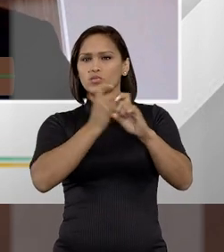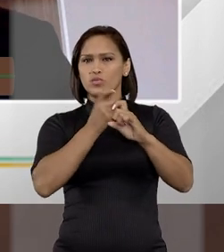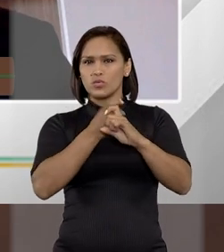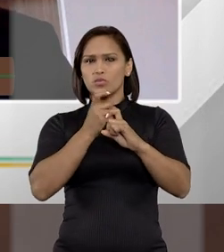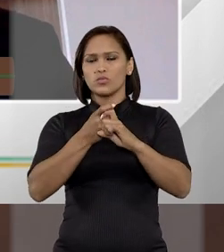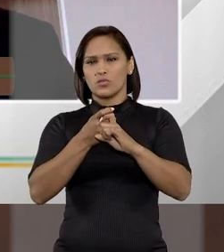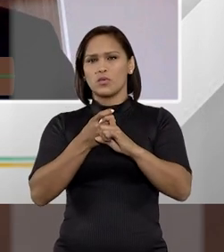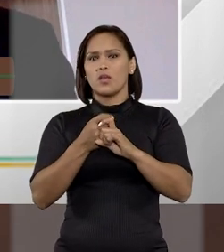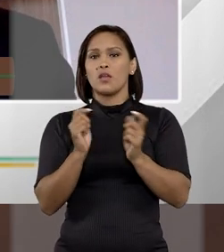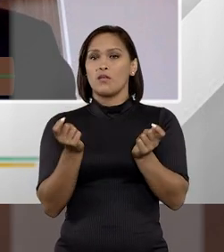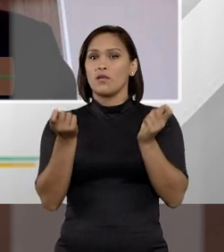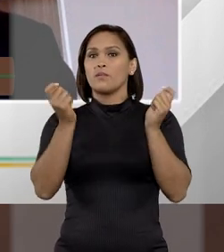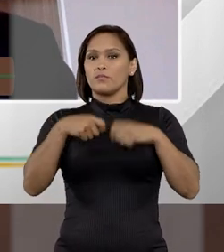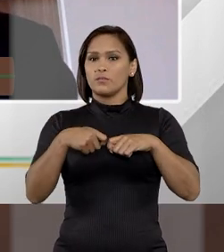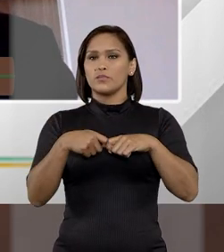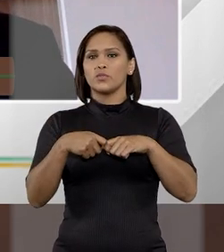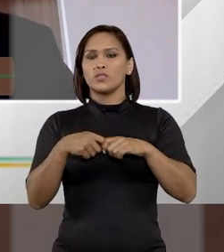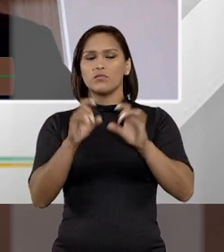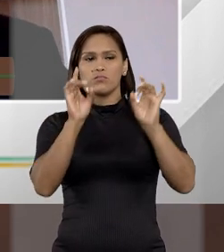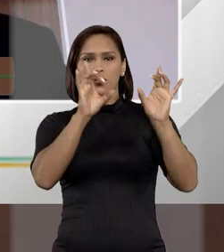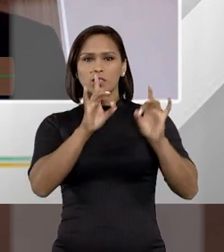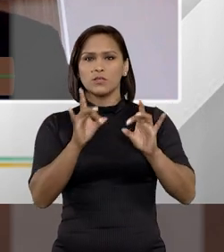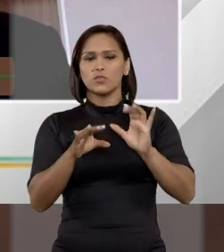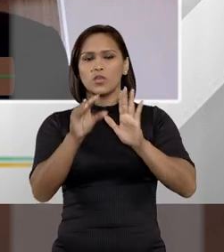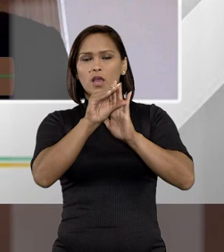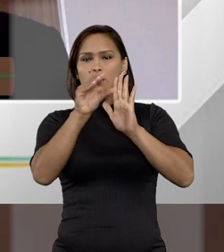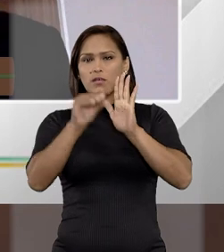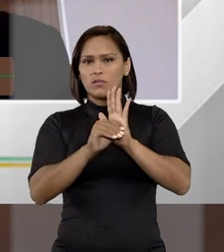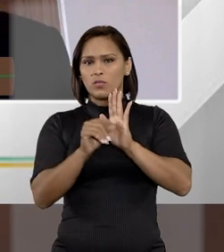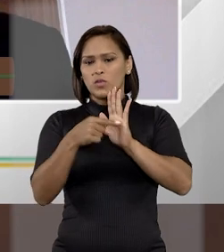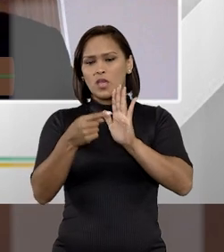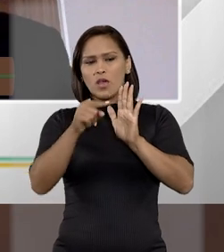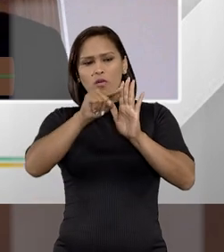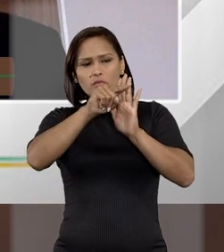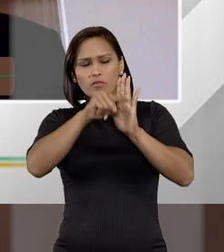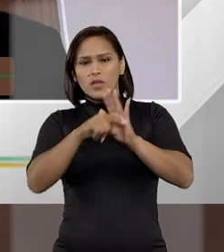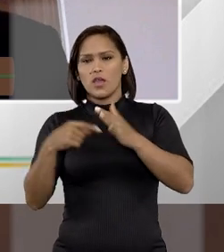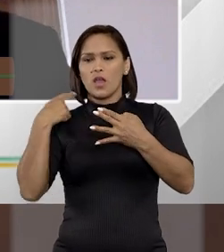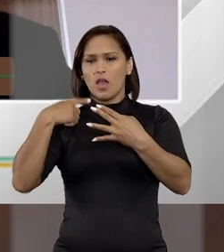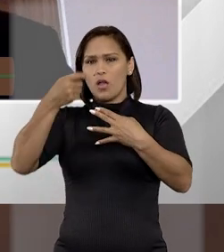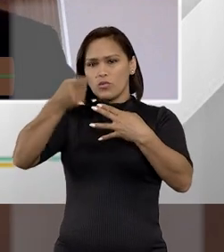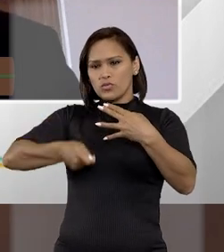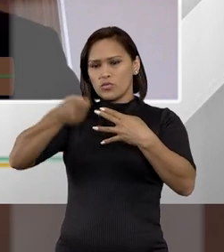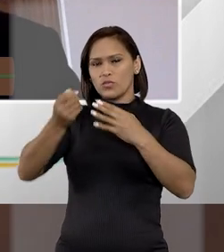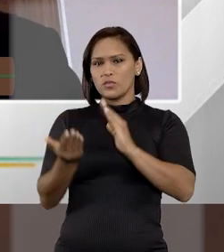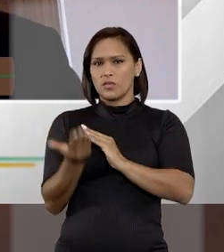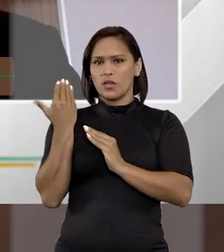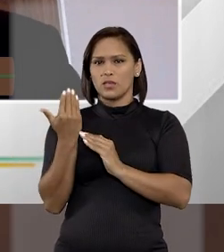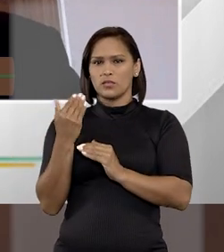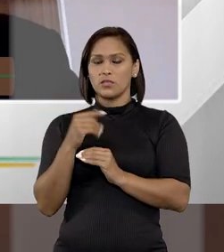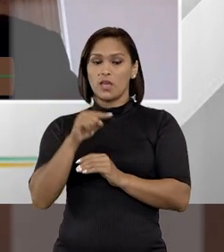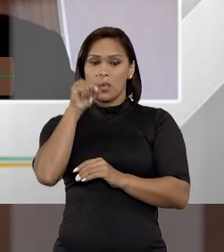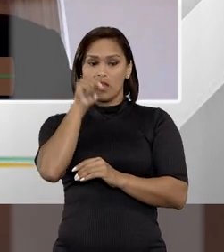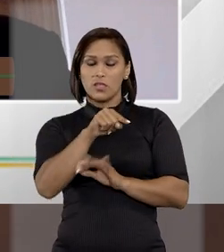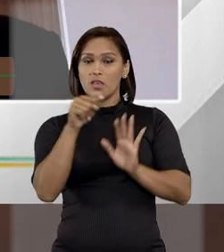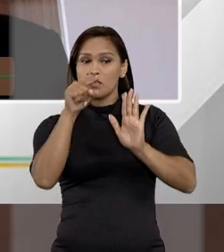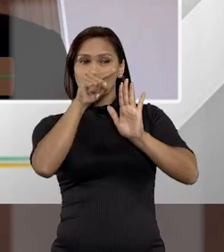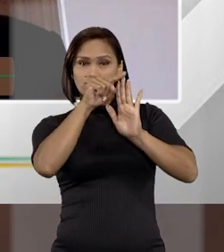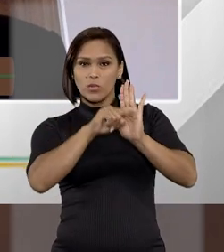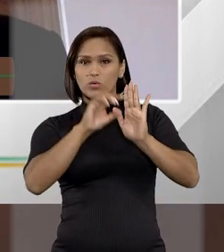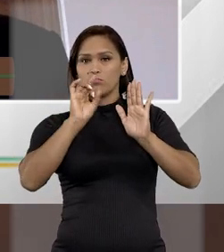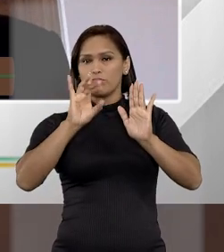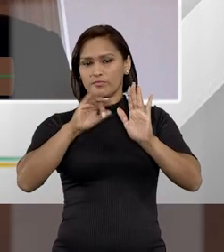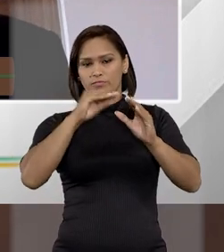onde é possível excepcionar esse modelo conferindo ao juiz uma iniciativa probatória. Então, é nesse